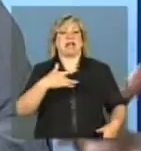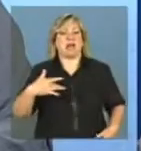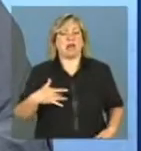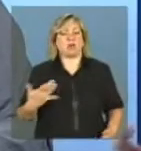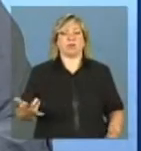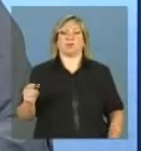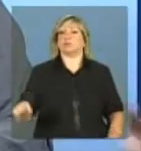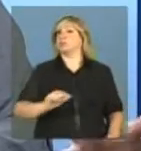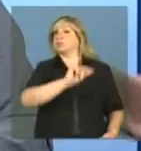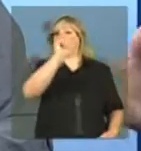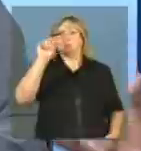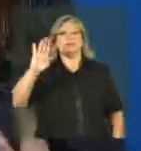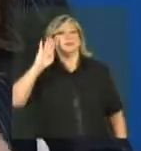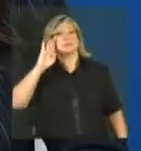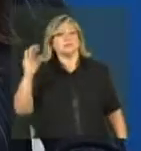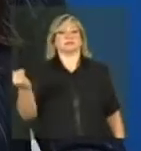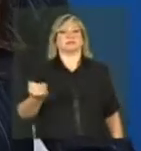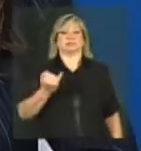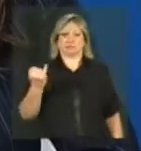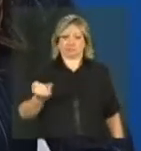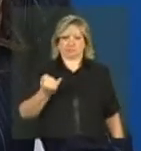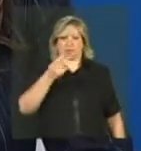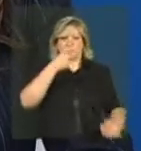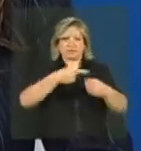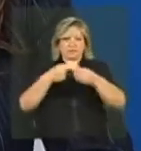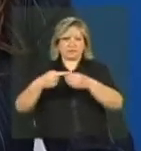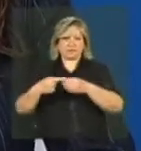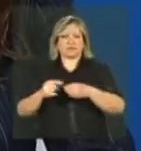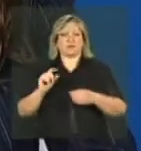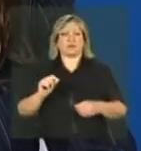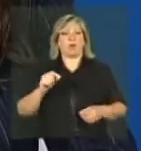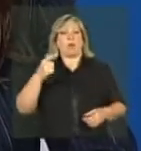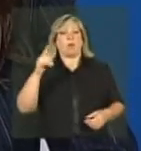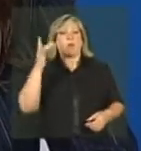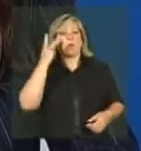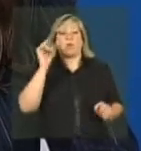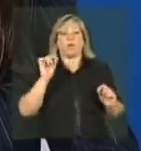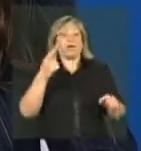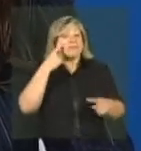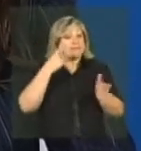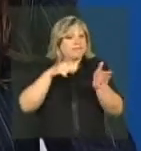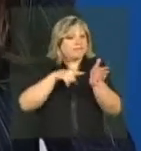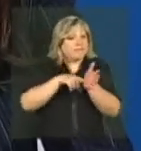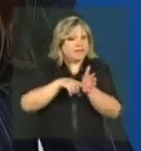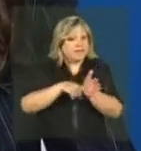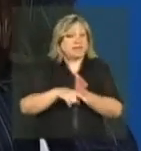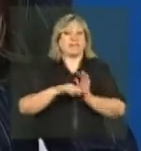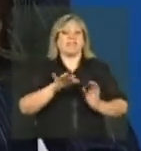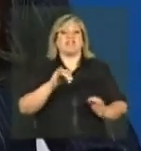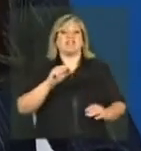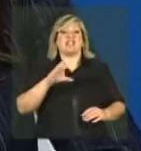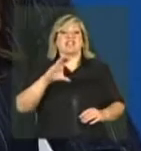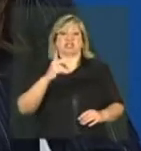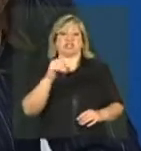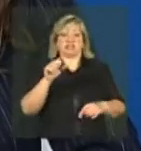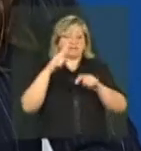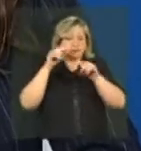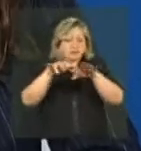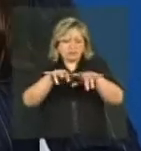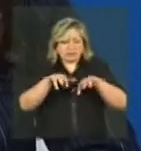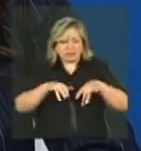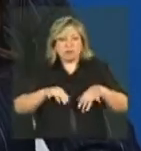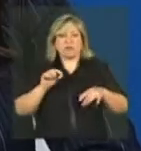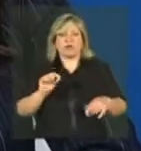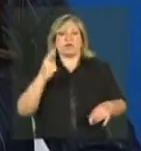estratégicos no município. Uma outra estratégia é verificar as fichas e prontuários mesmo dos